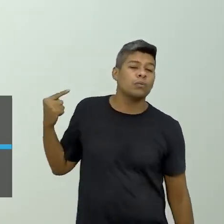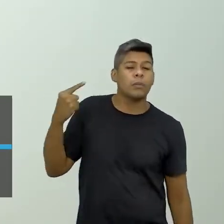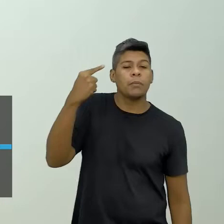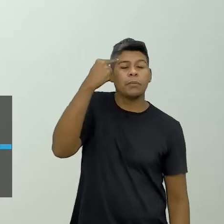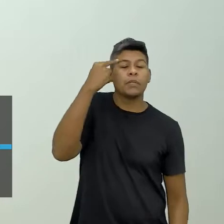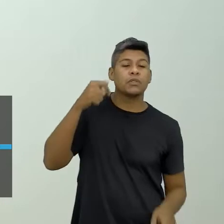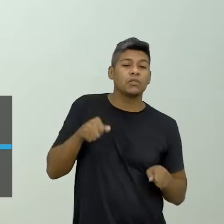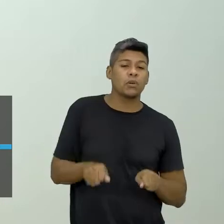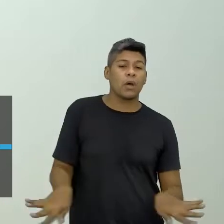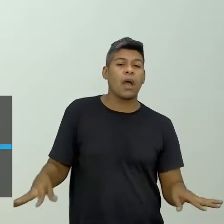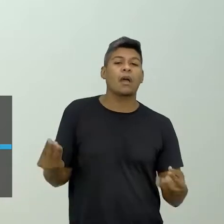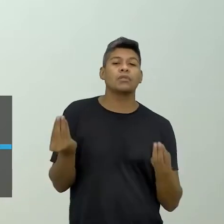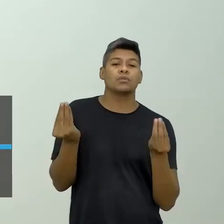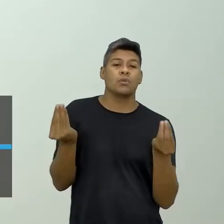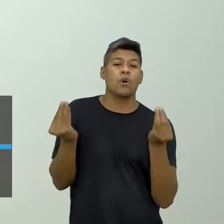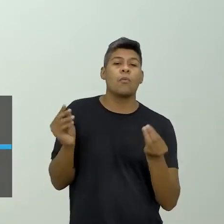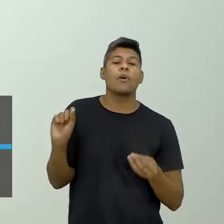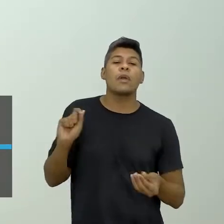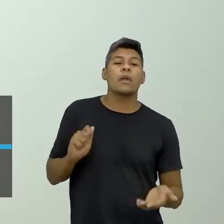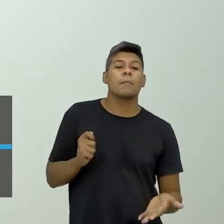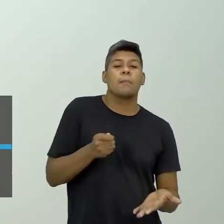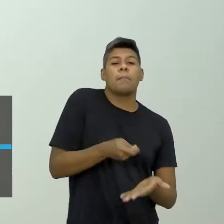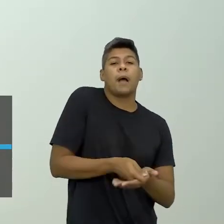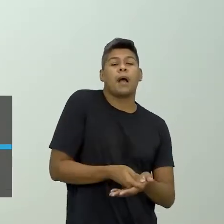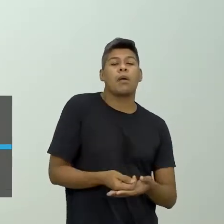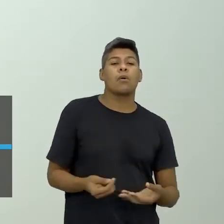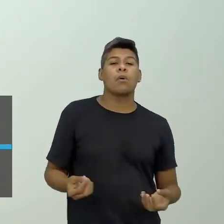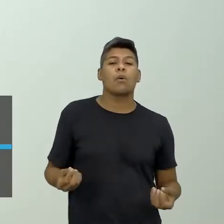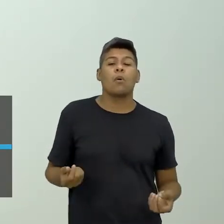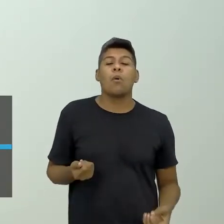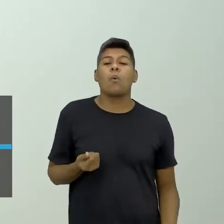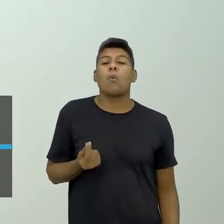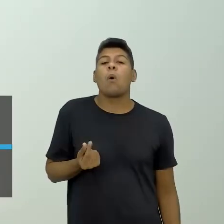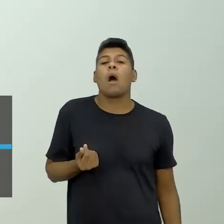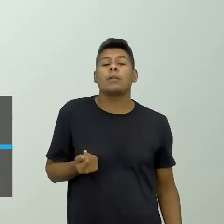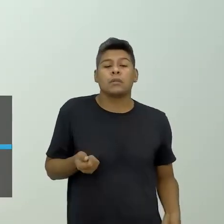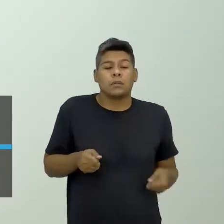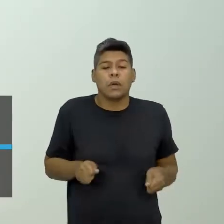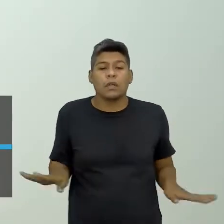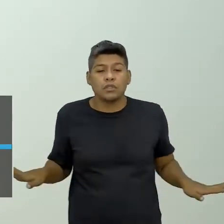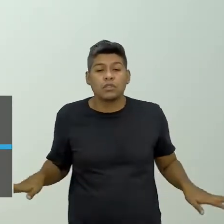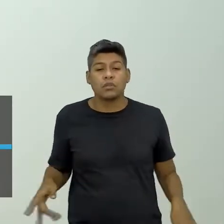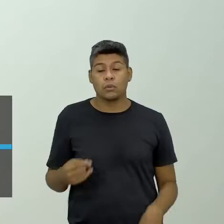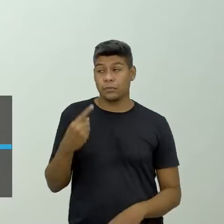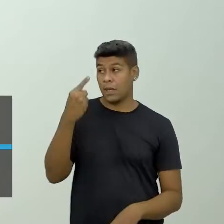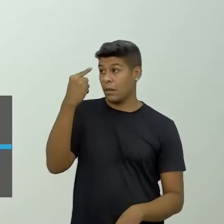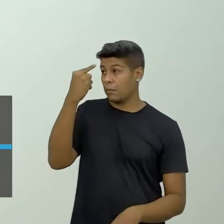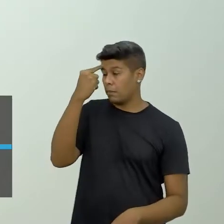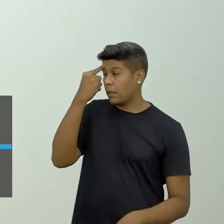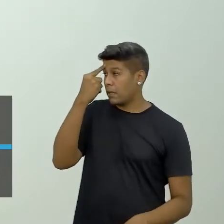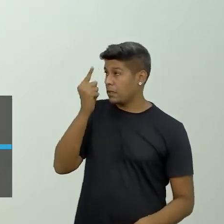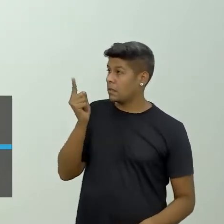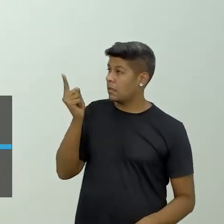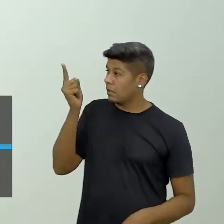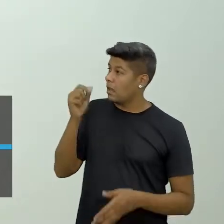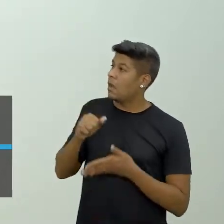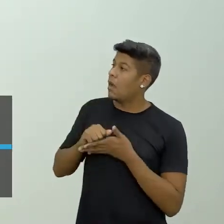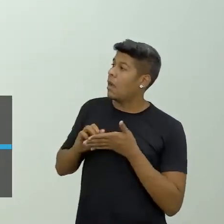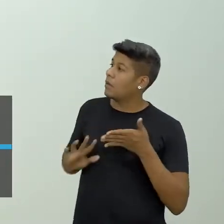nossos gastos, quem custeou isso, quanto a gente gastou, pensando então na atividade da